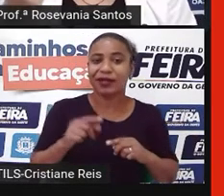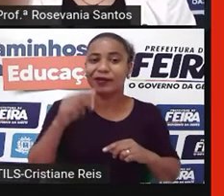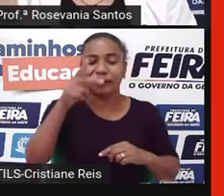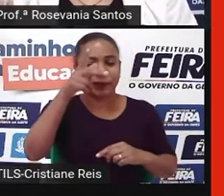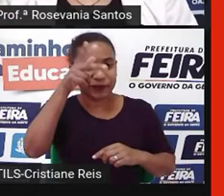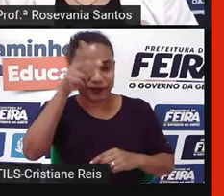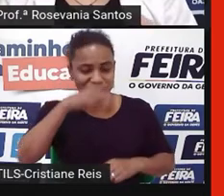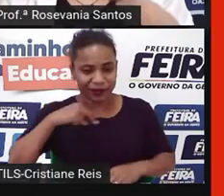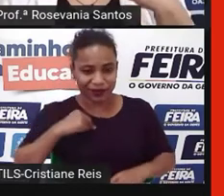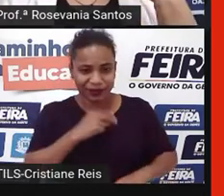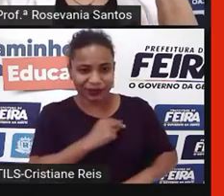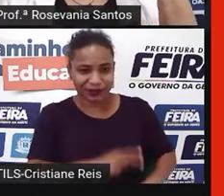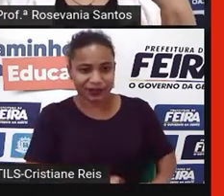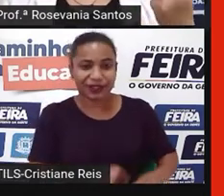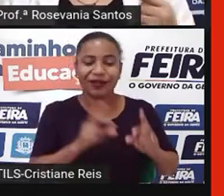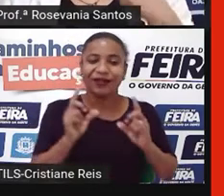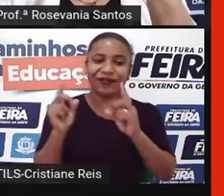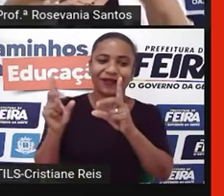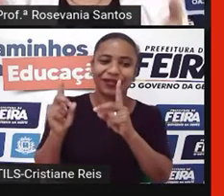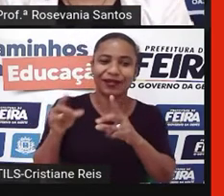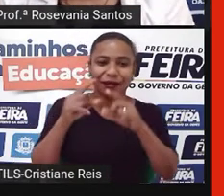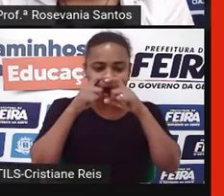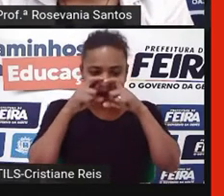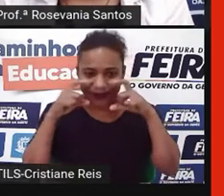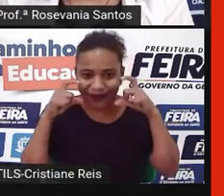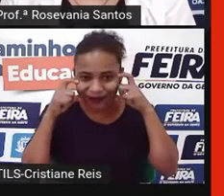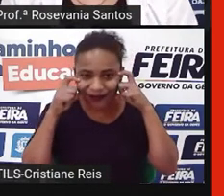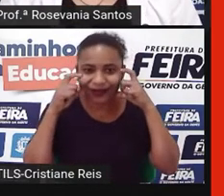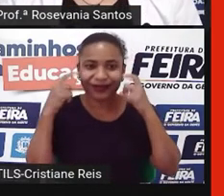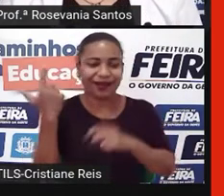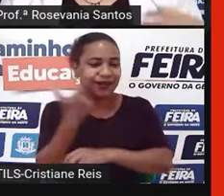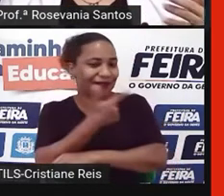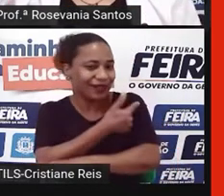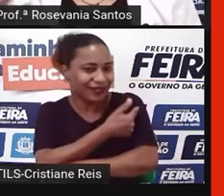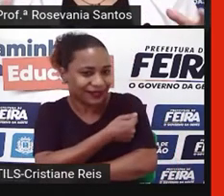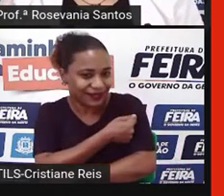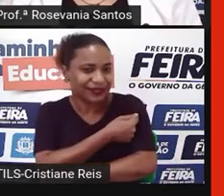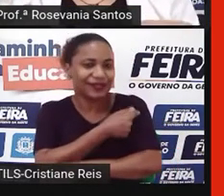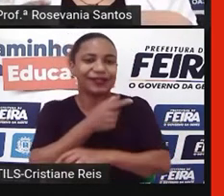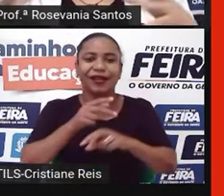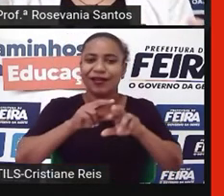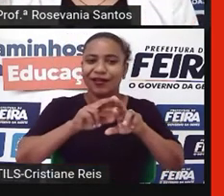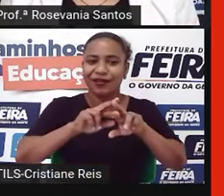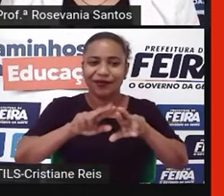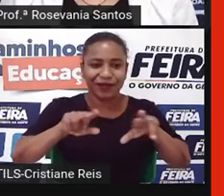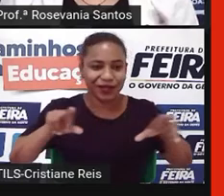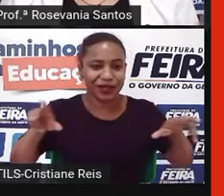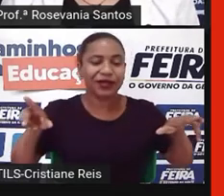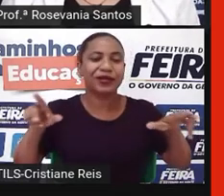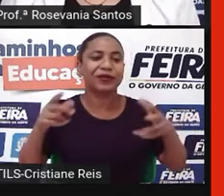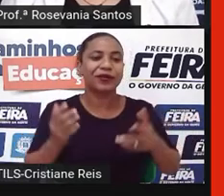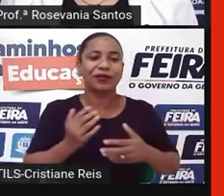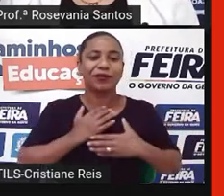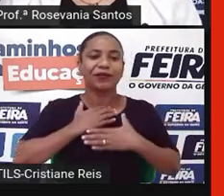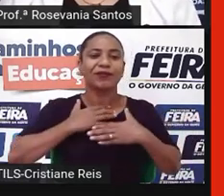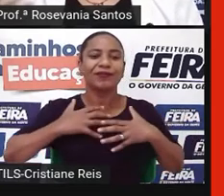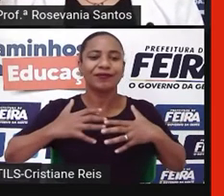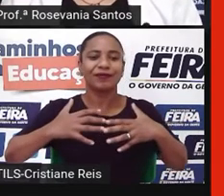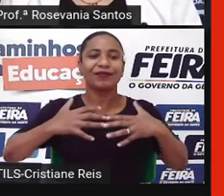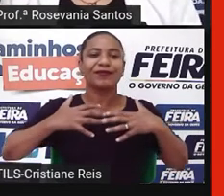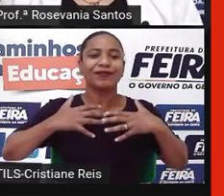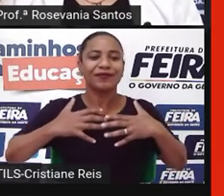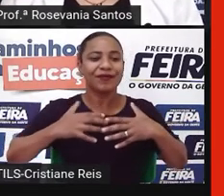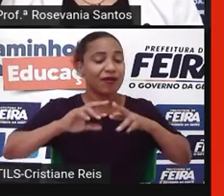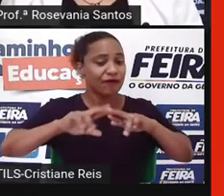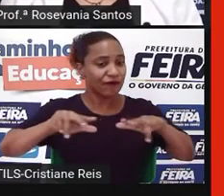máscaras, respiradores, a própria vacina, a criação, alguns aparelhos, porque